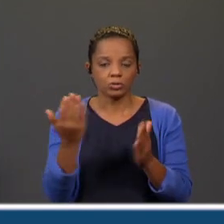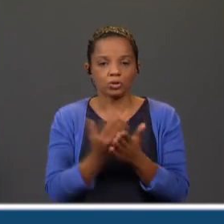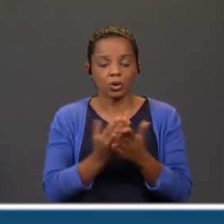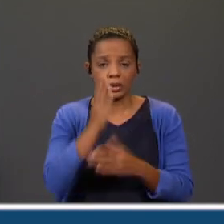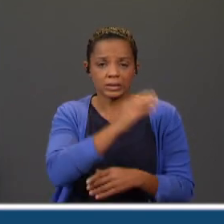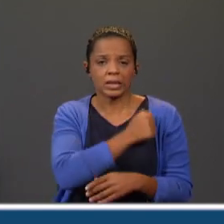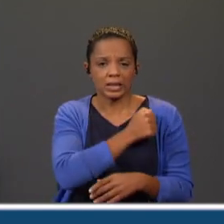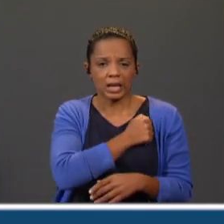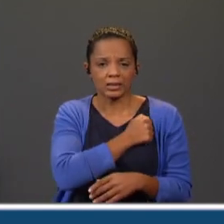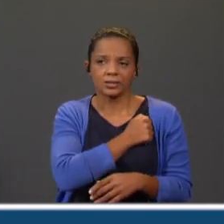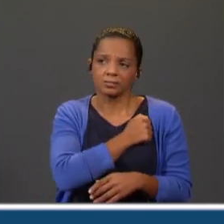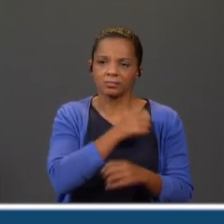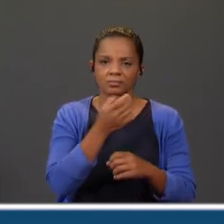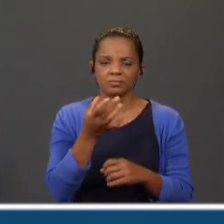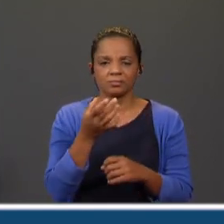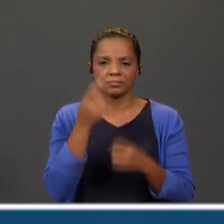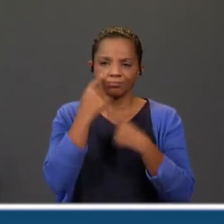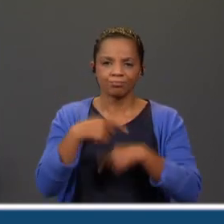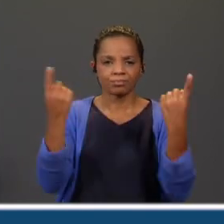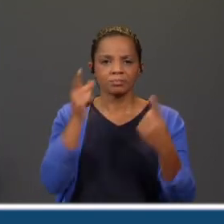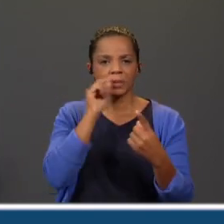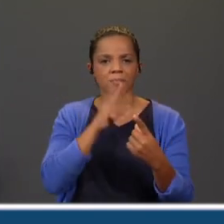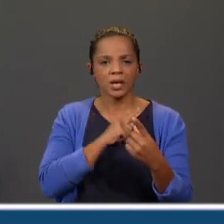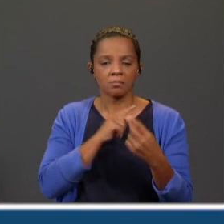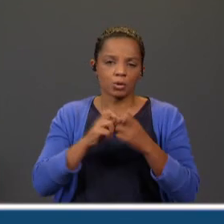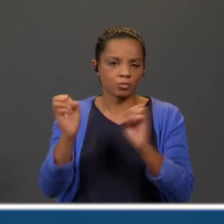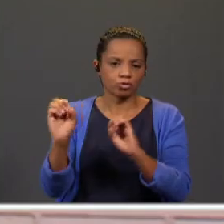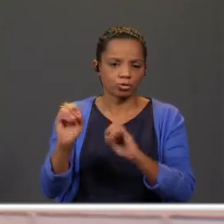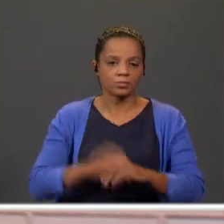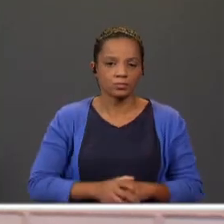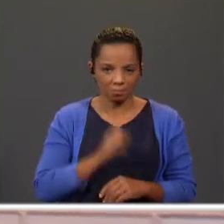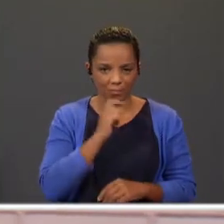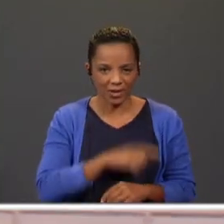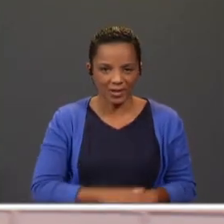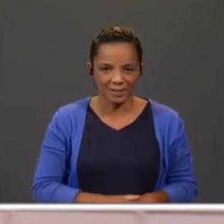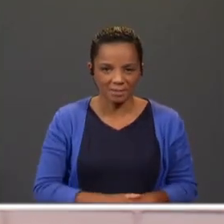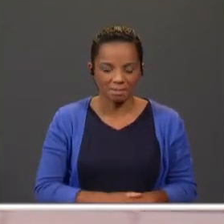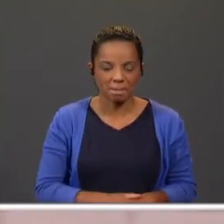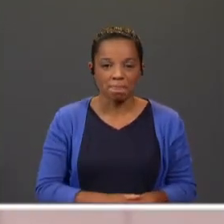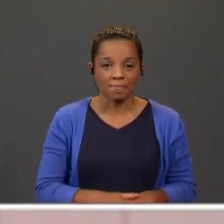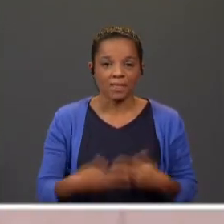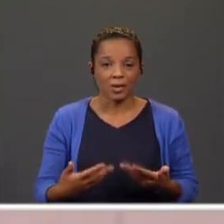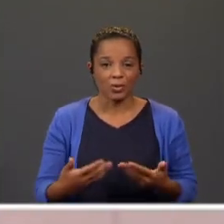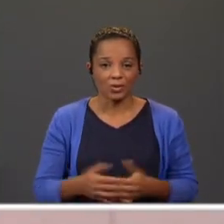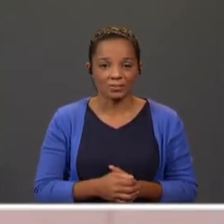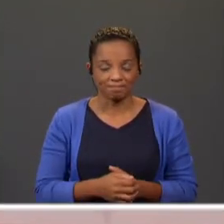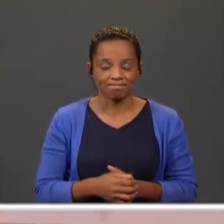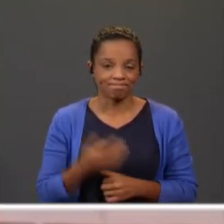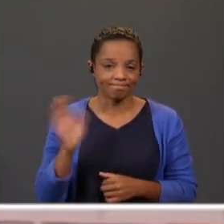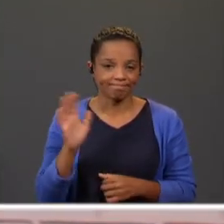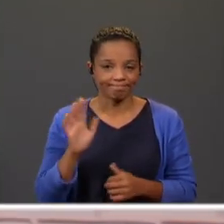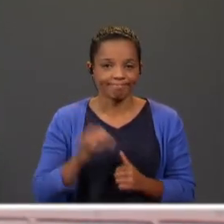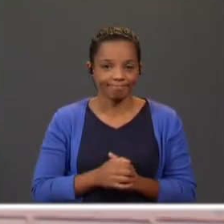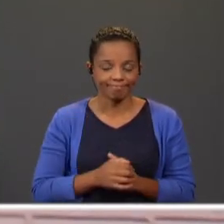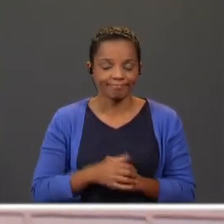a fixem em casa num sítio que seja bom, que os vossos pais não se importem. Pode ser. E agora, vou despedir